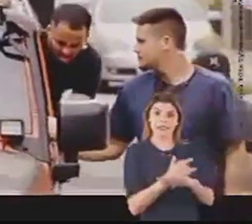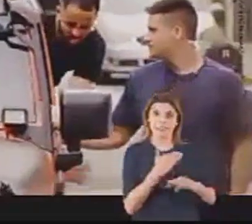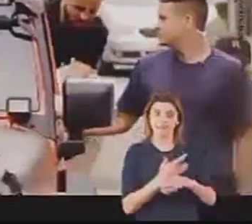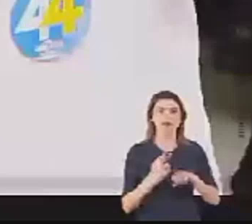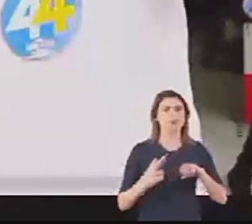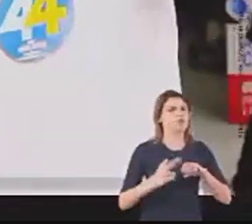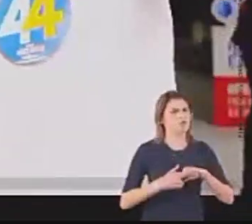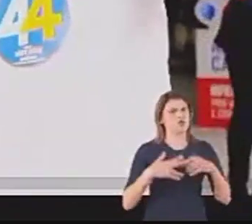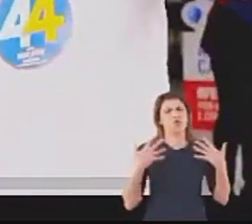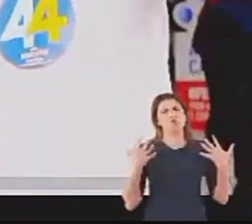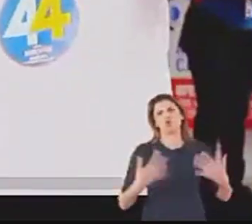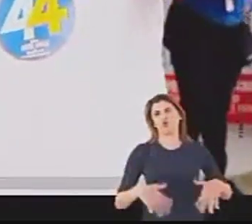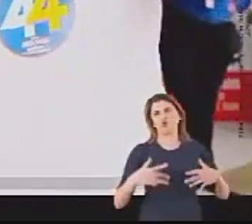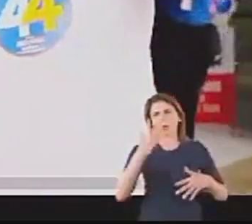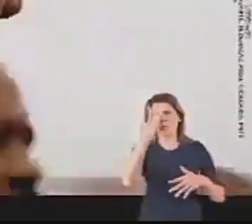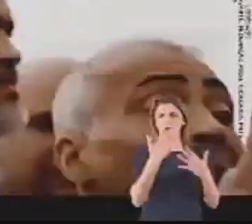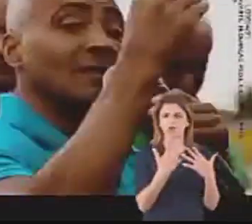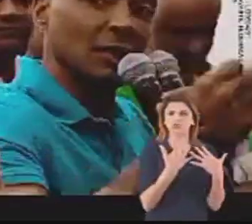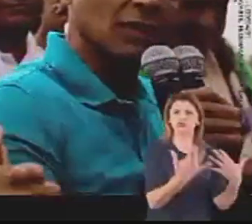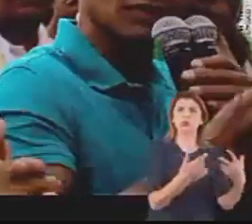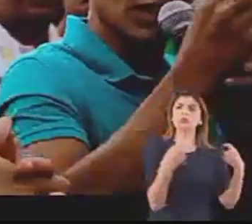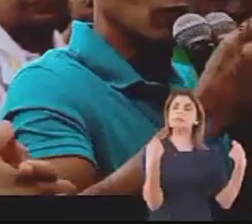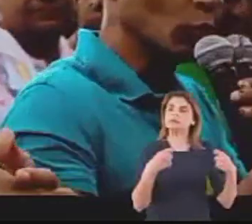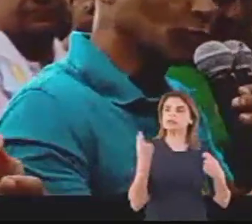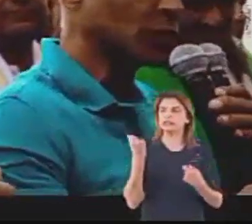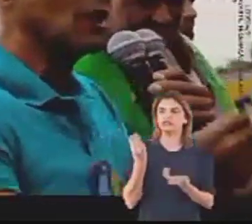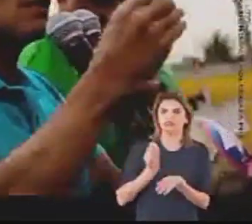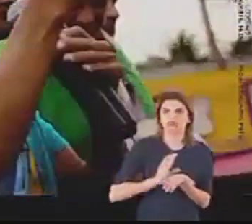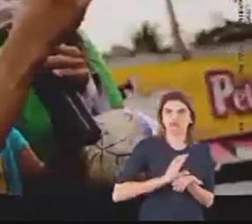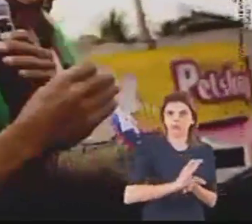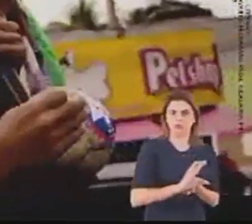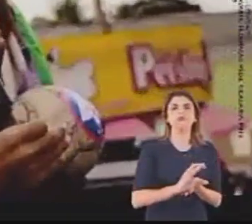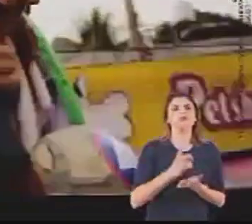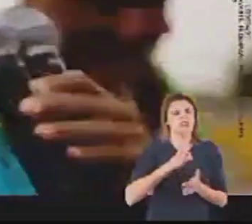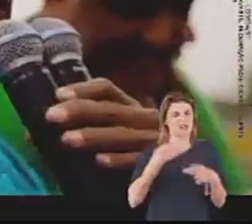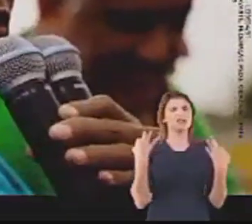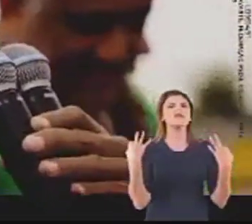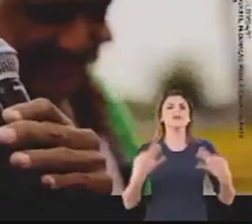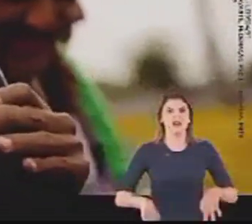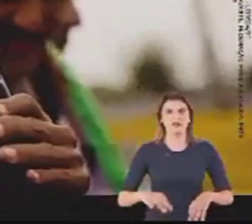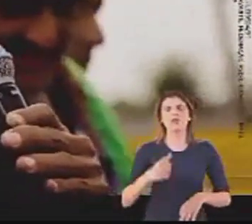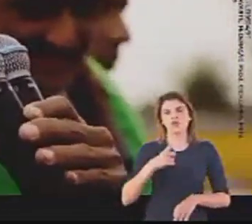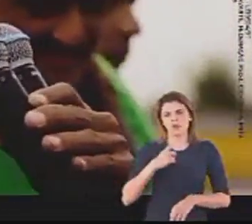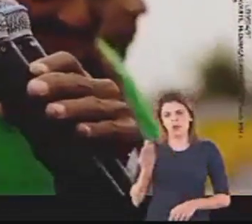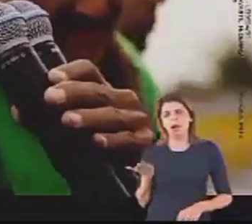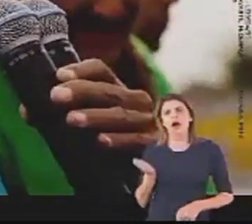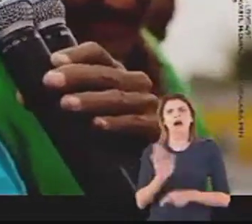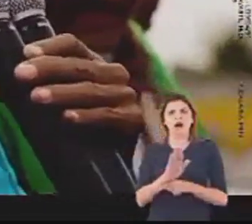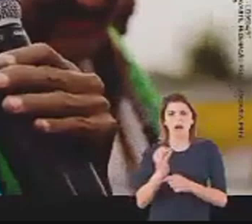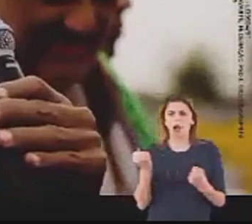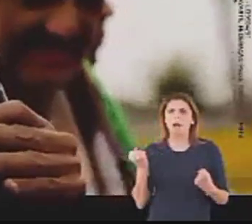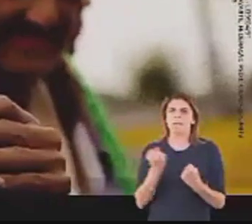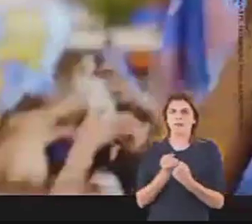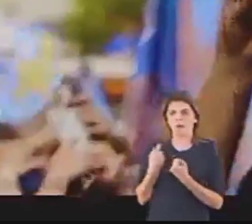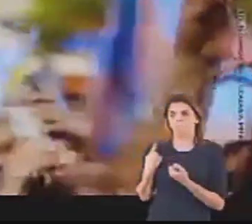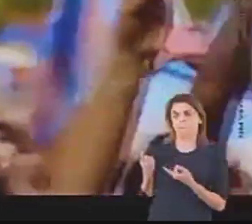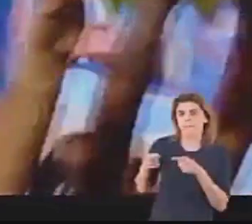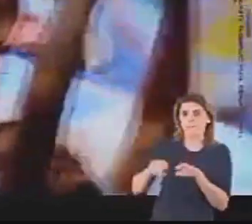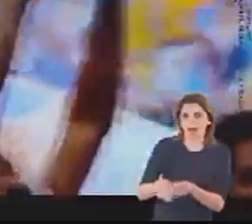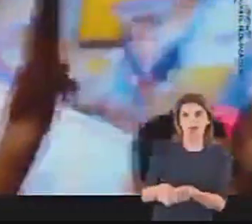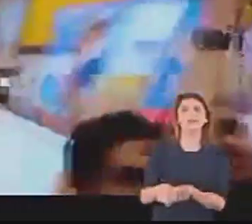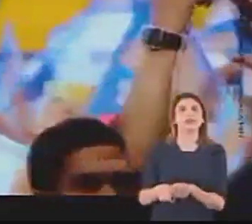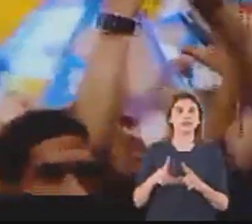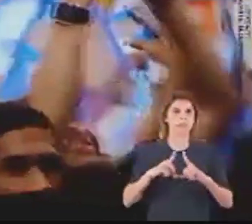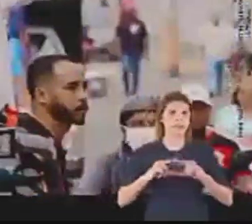um grande, com muita gente que precisa de recursos, depois de 30 anos que vocês vão ter um grande parceiro lá em